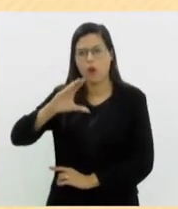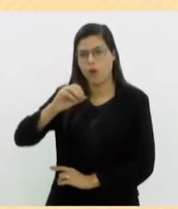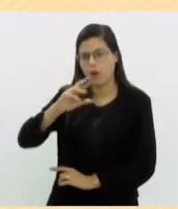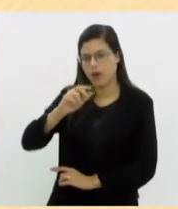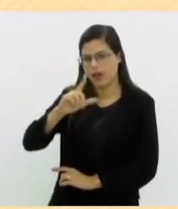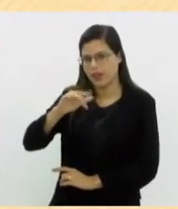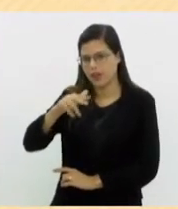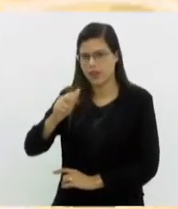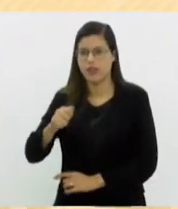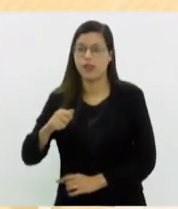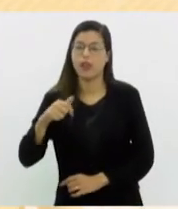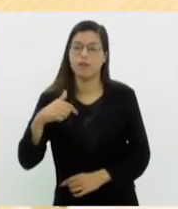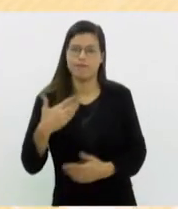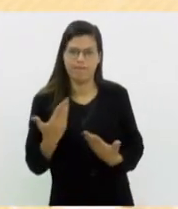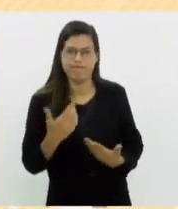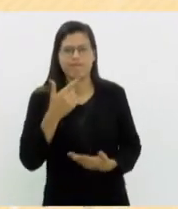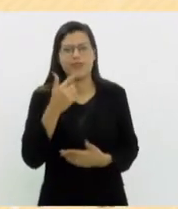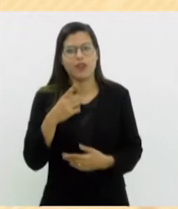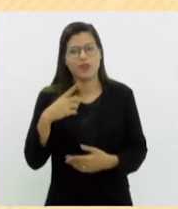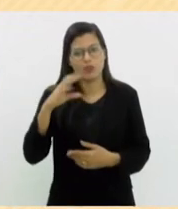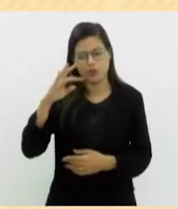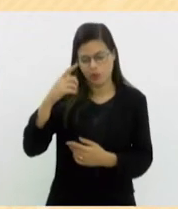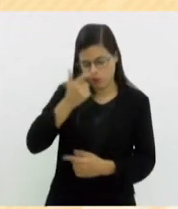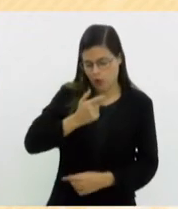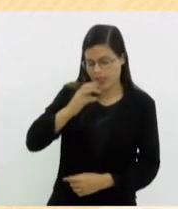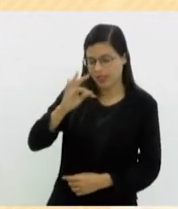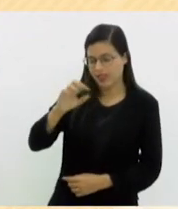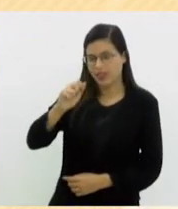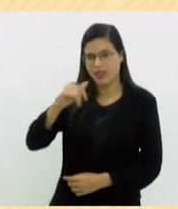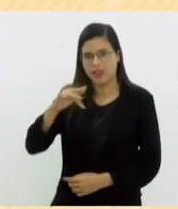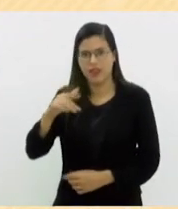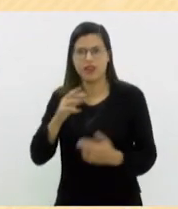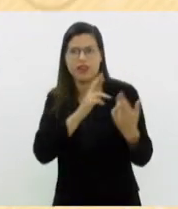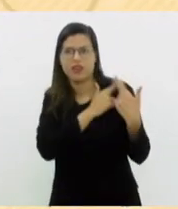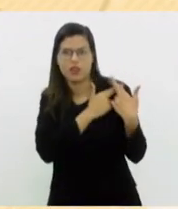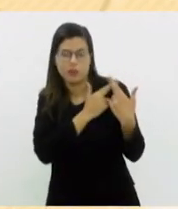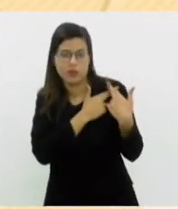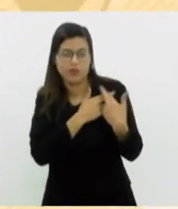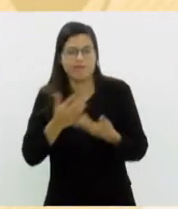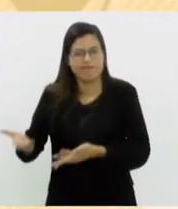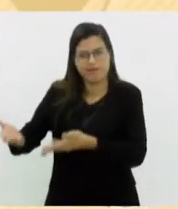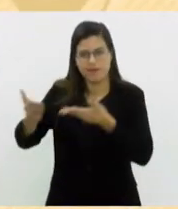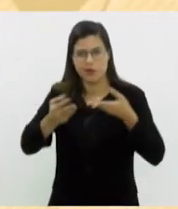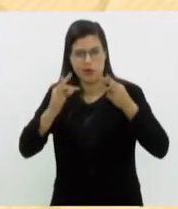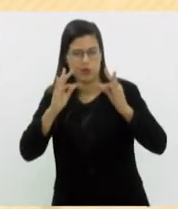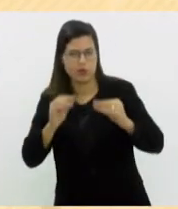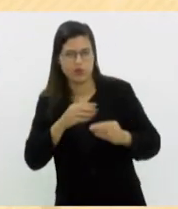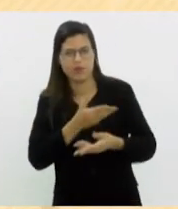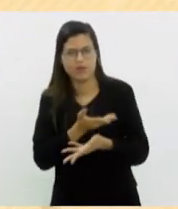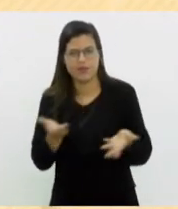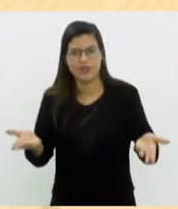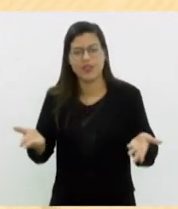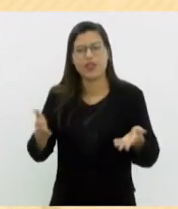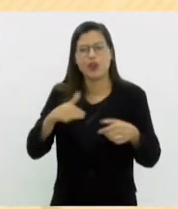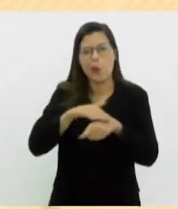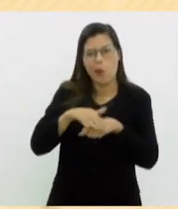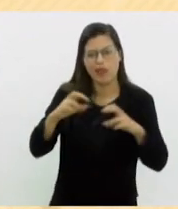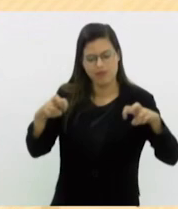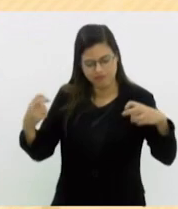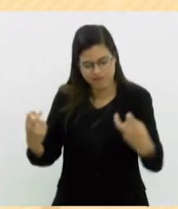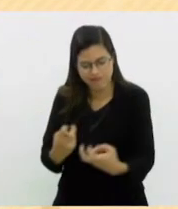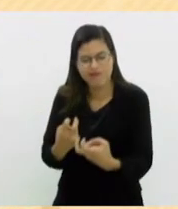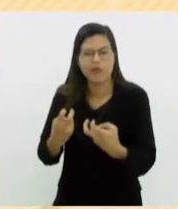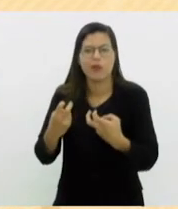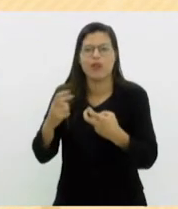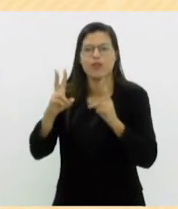Oi, eu sou a Tânia do Projeto Literatura na Varanda. Quero convidar todos vocês para estarem conosco na roda de conversa sobre a obra da